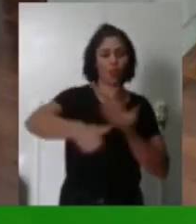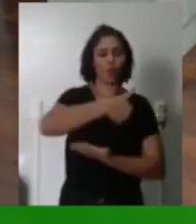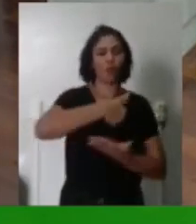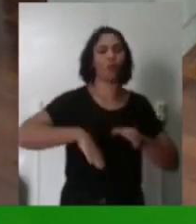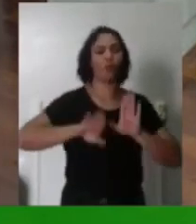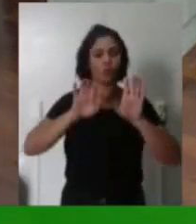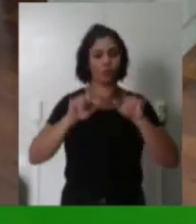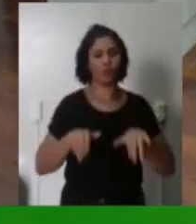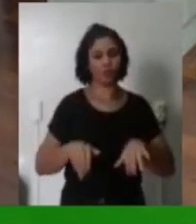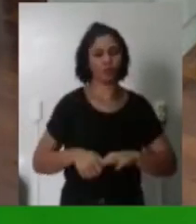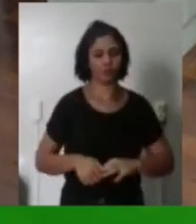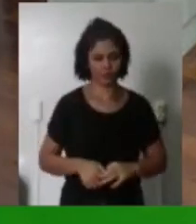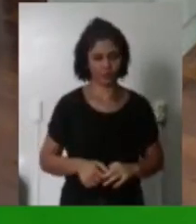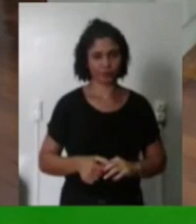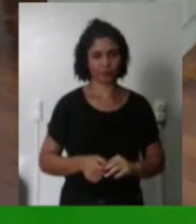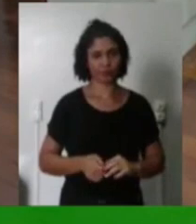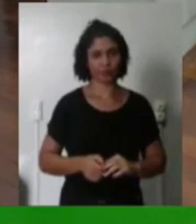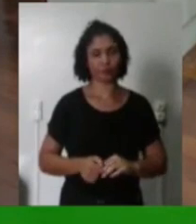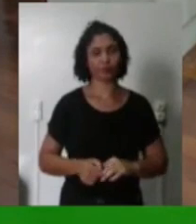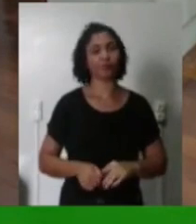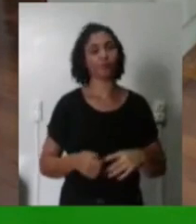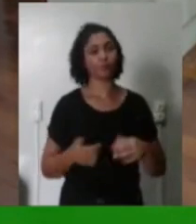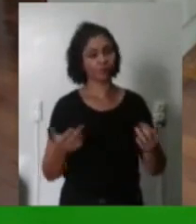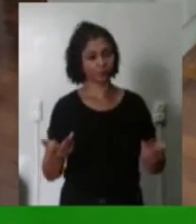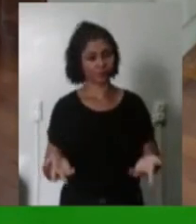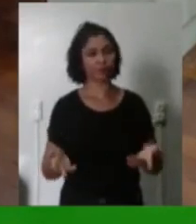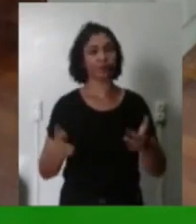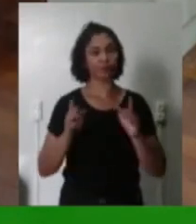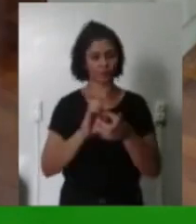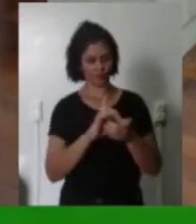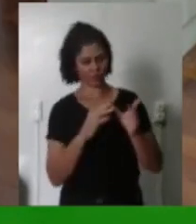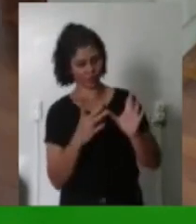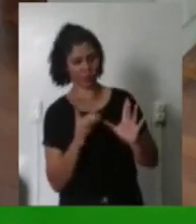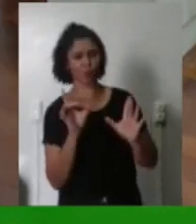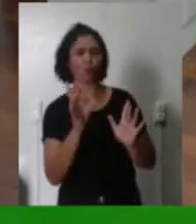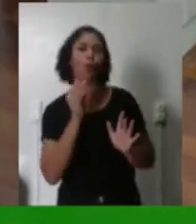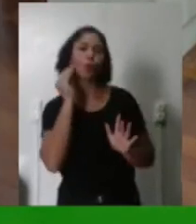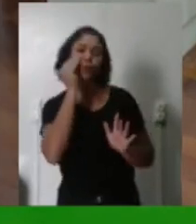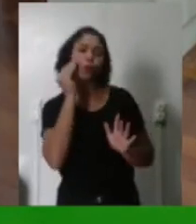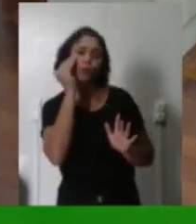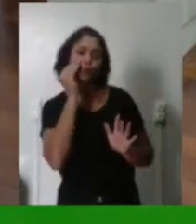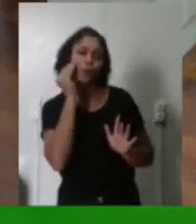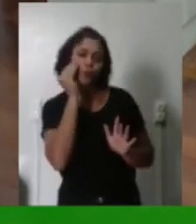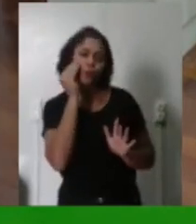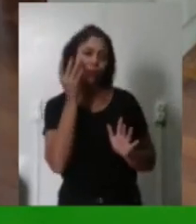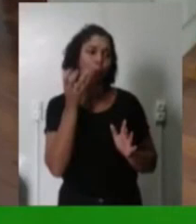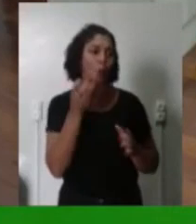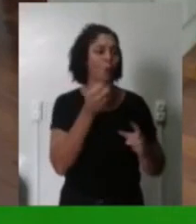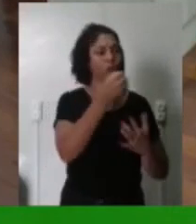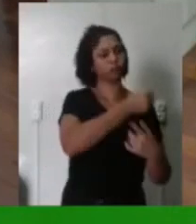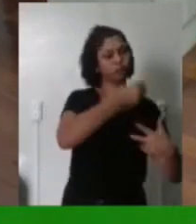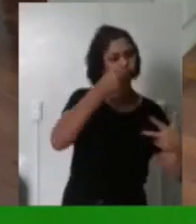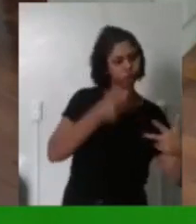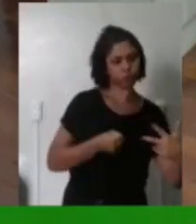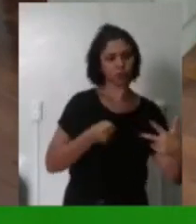humana Não é? E aí a democracia É muito mais do que uma experiência Do homem em relação ao poder Ou do poder em relação